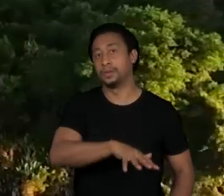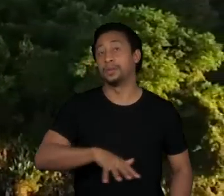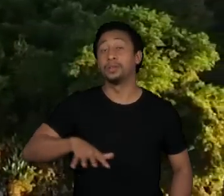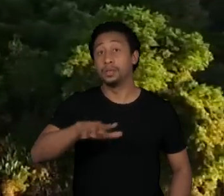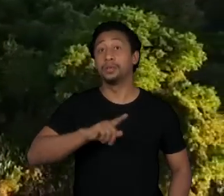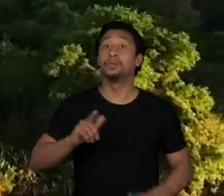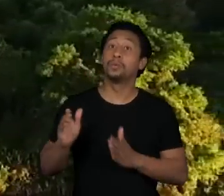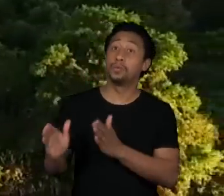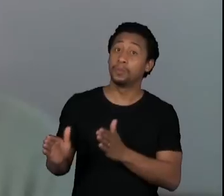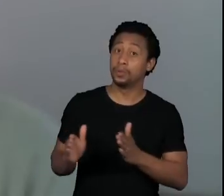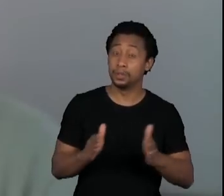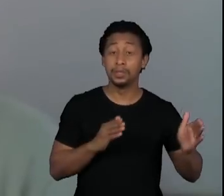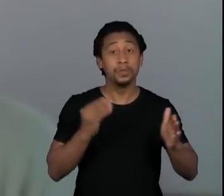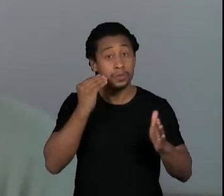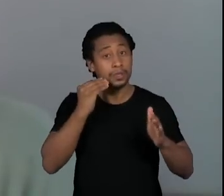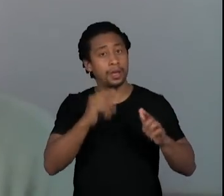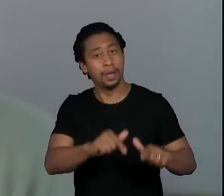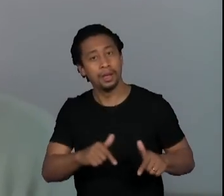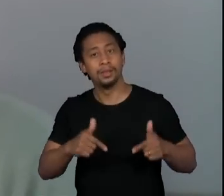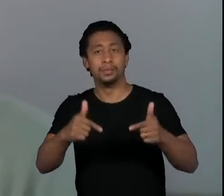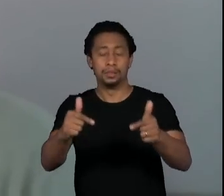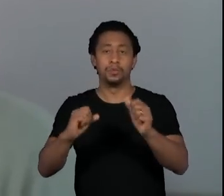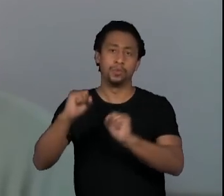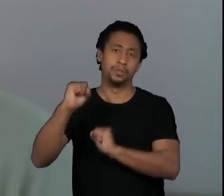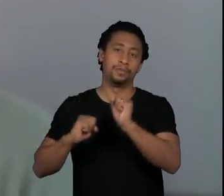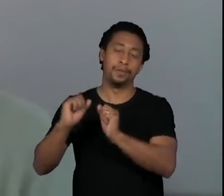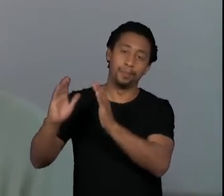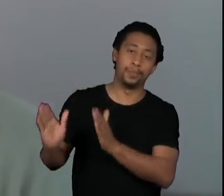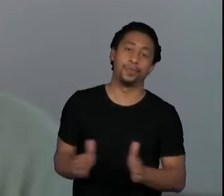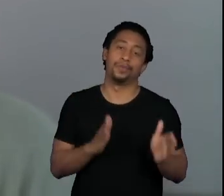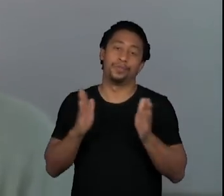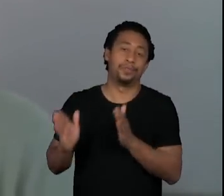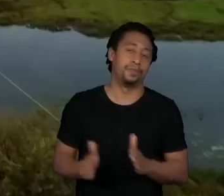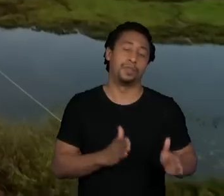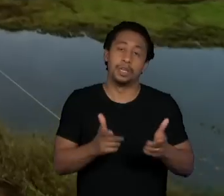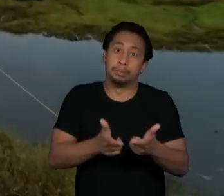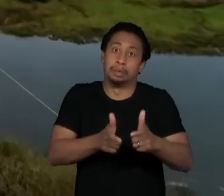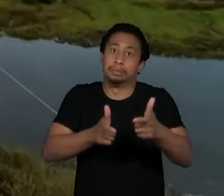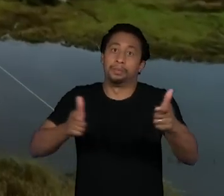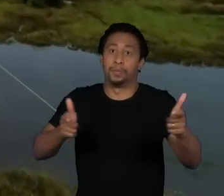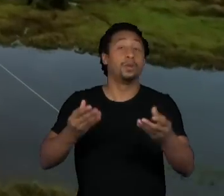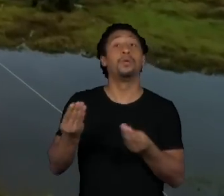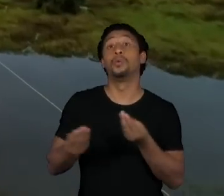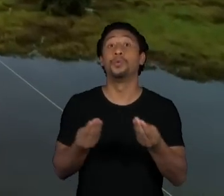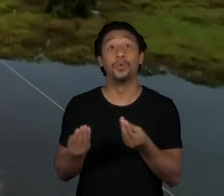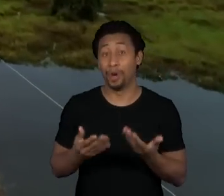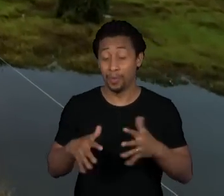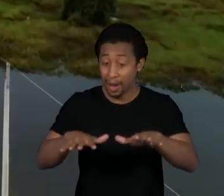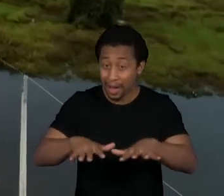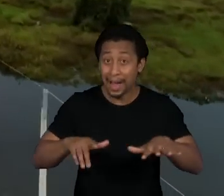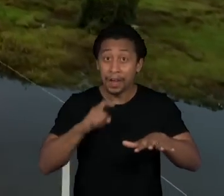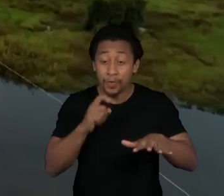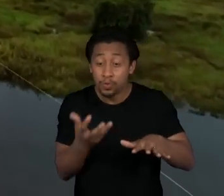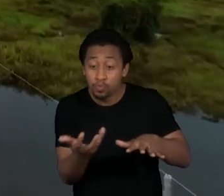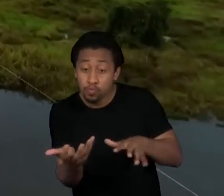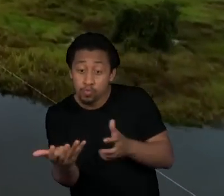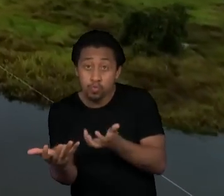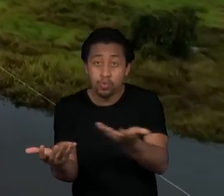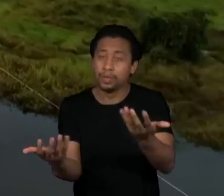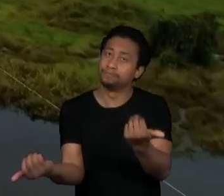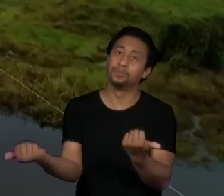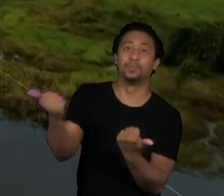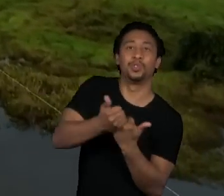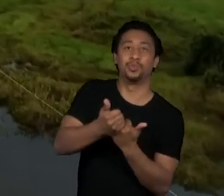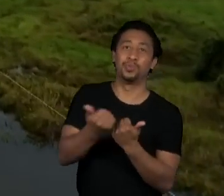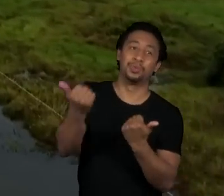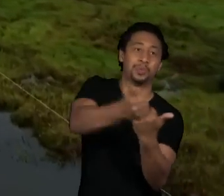aumentar a produtividade. Uma das formas é substituir essa pastagem nativa por pastagem exótica.